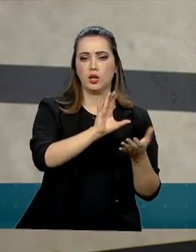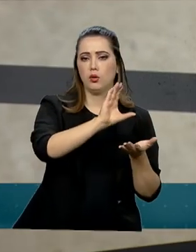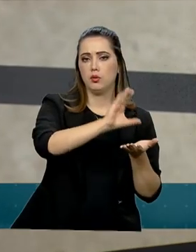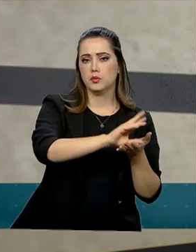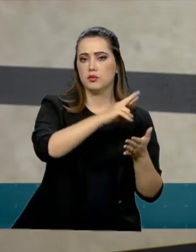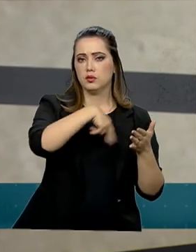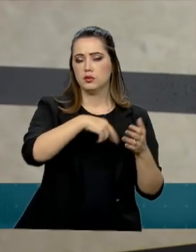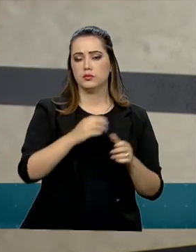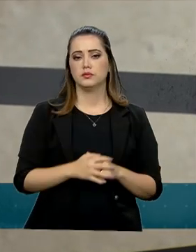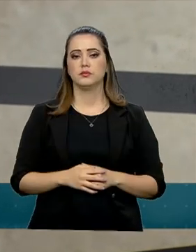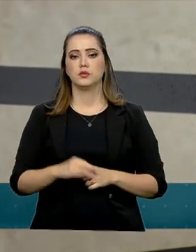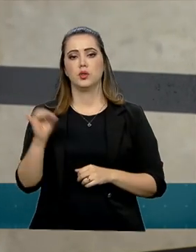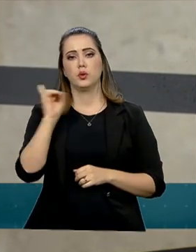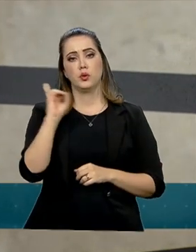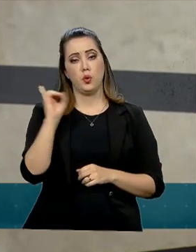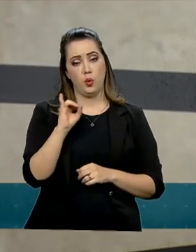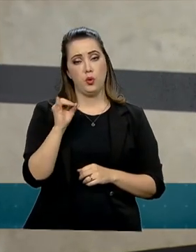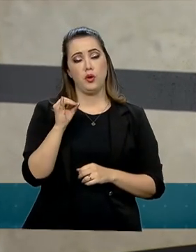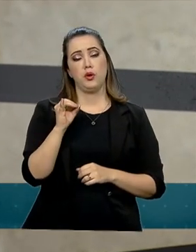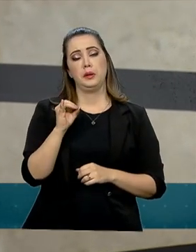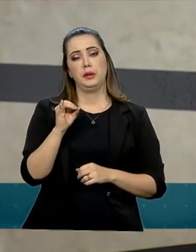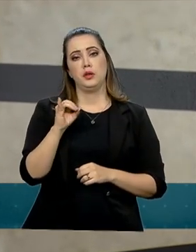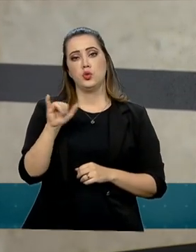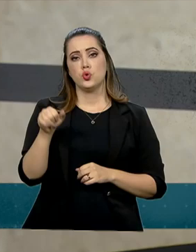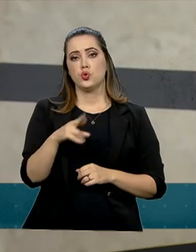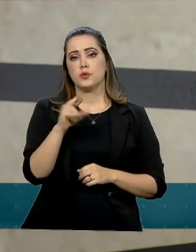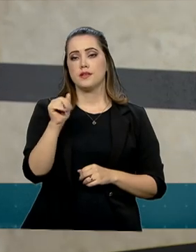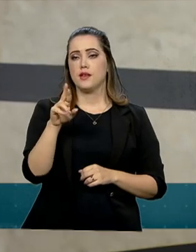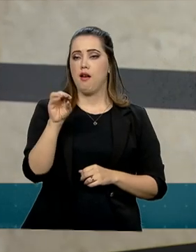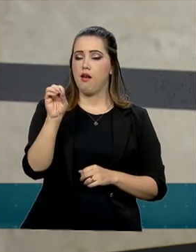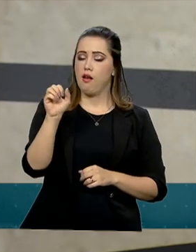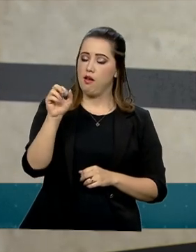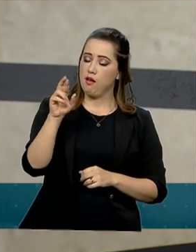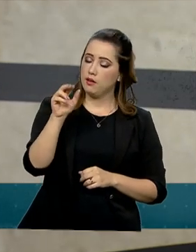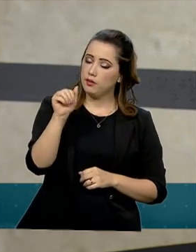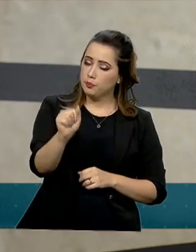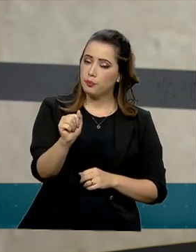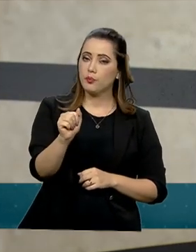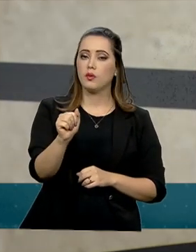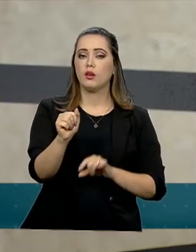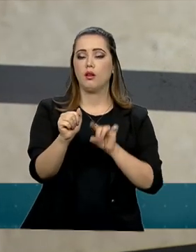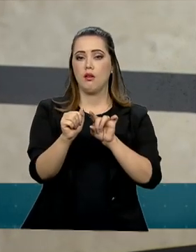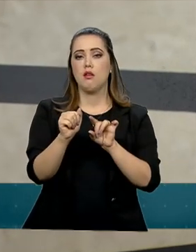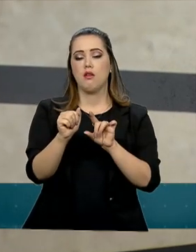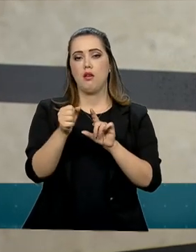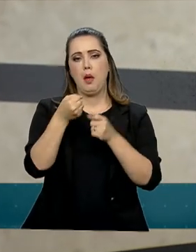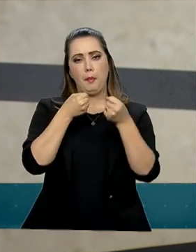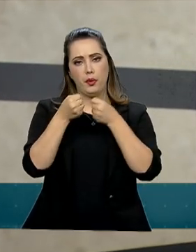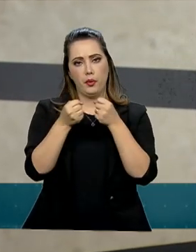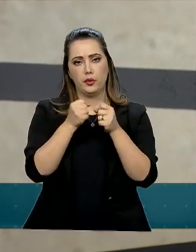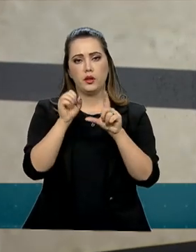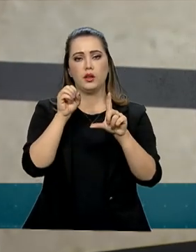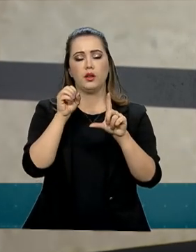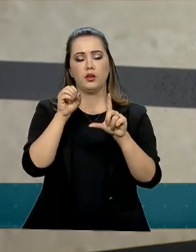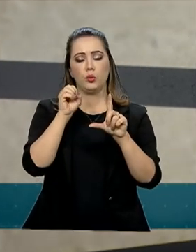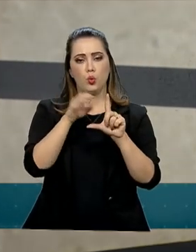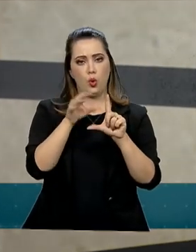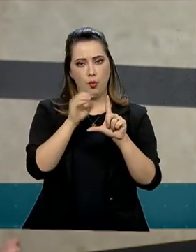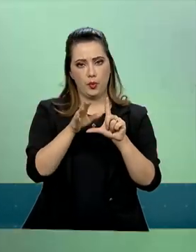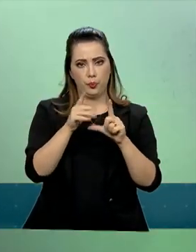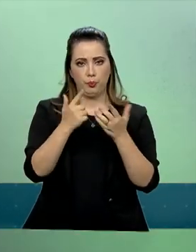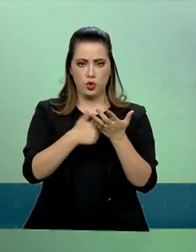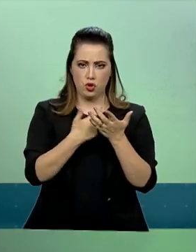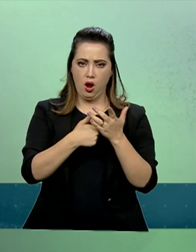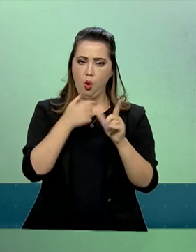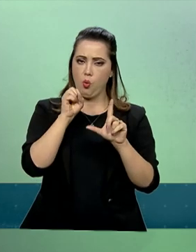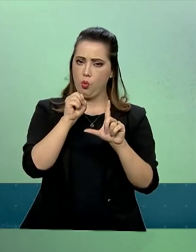Porta-voz, Jussara Soares, repórter do Globo. Cláudio, Jussara. Tudo certo. Porta-voz, eu queria saber... Teve um encontro hoje com